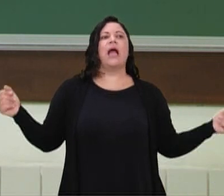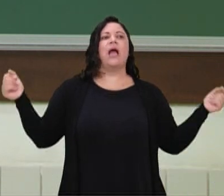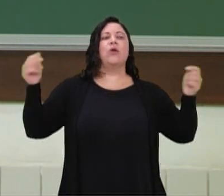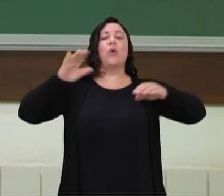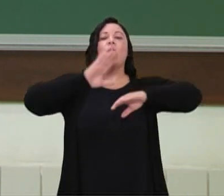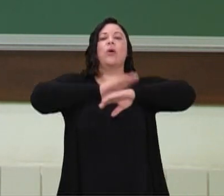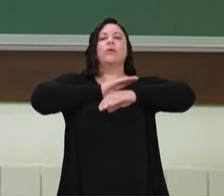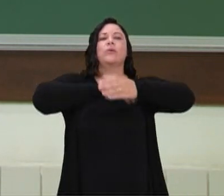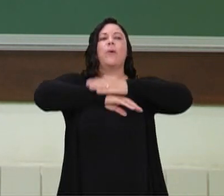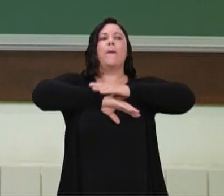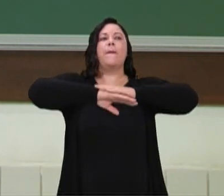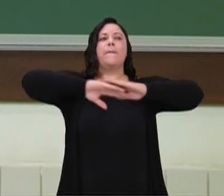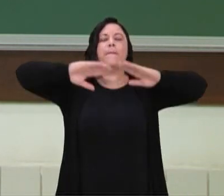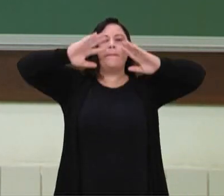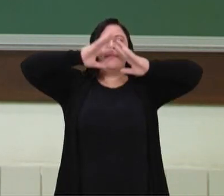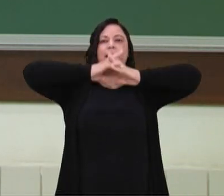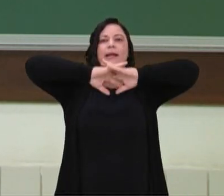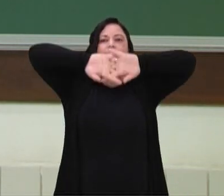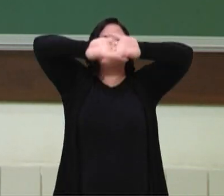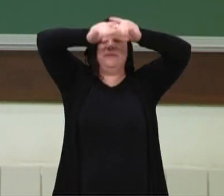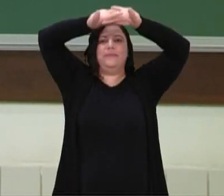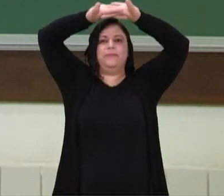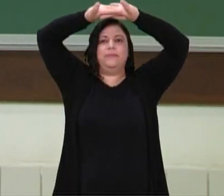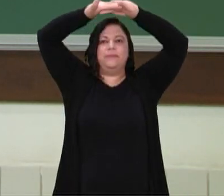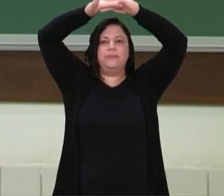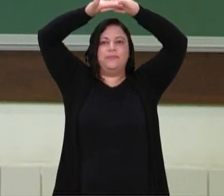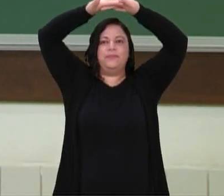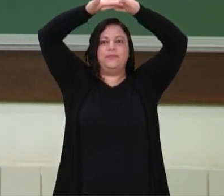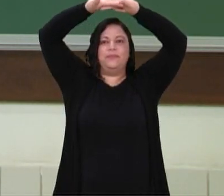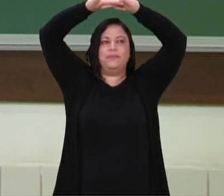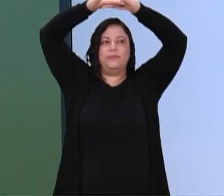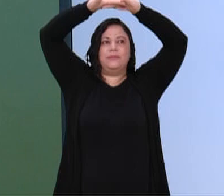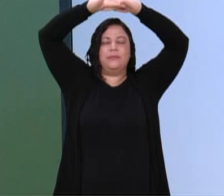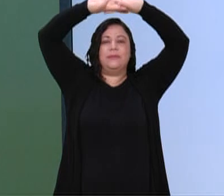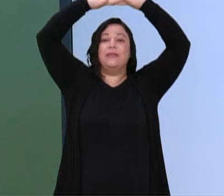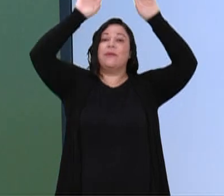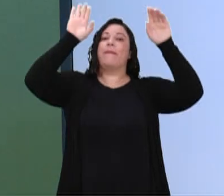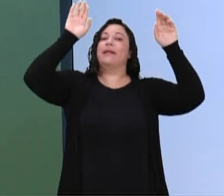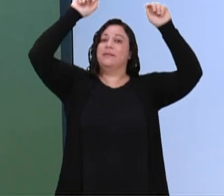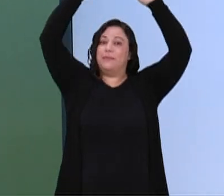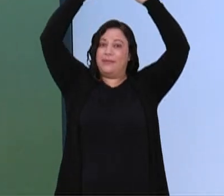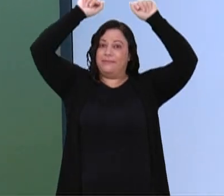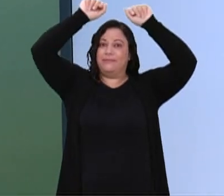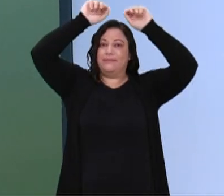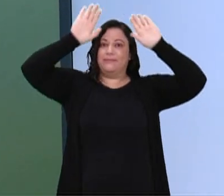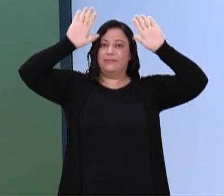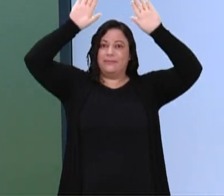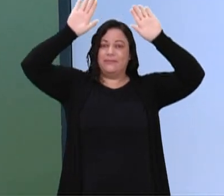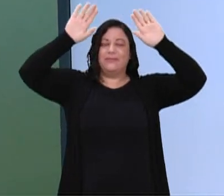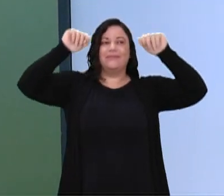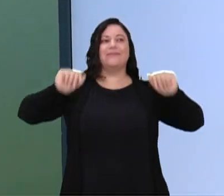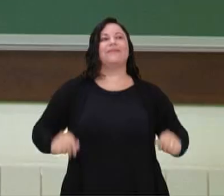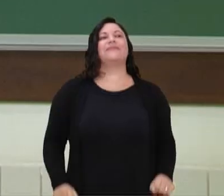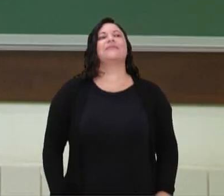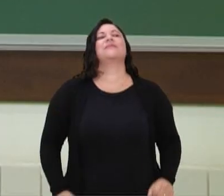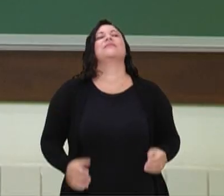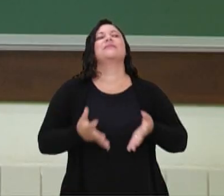vai lá em cima e alonga, isso, ganha espaços articulares,